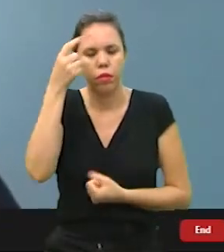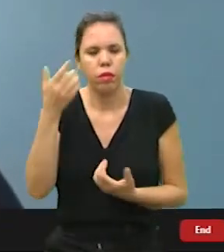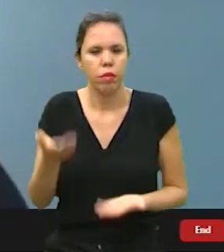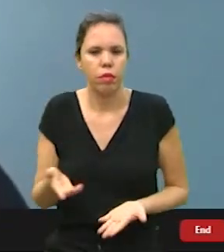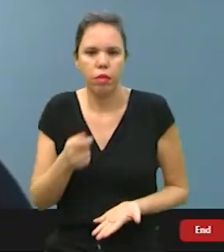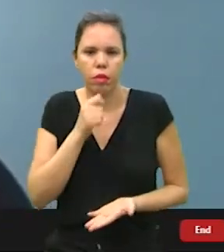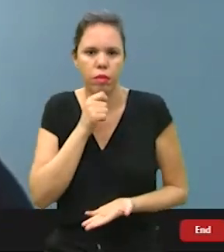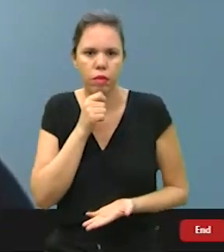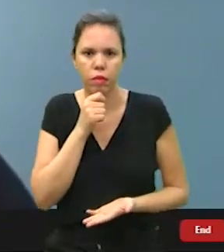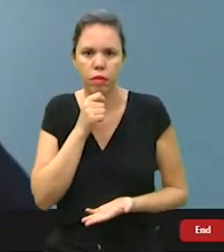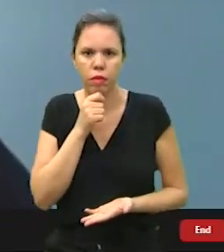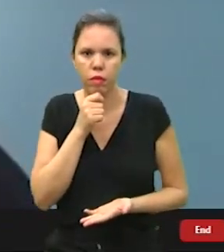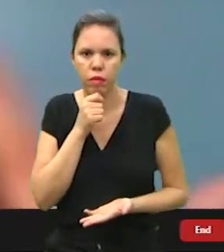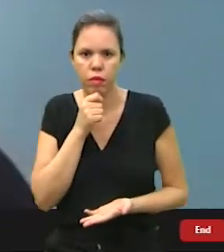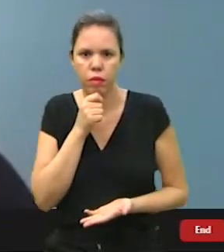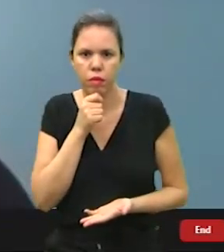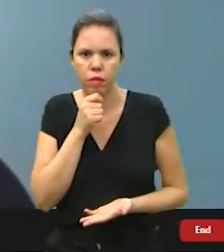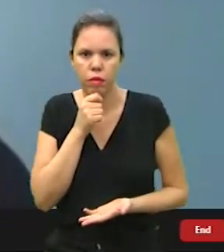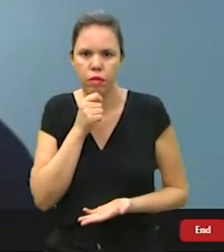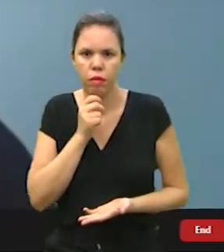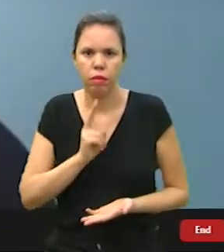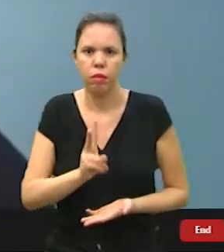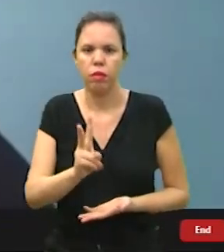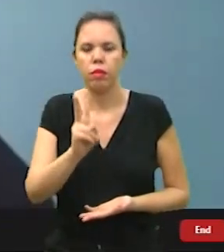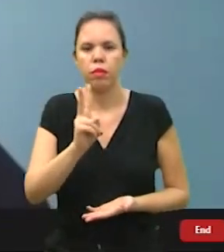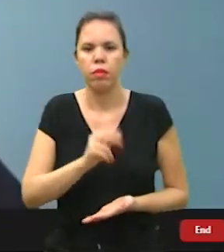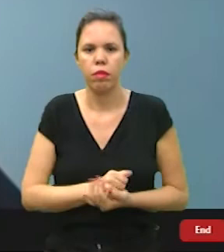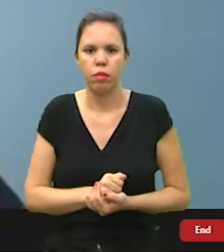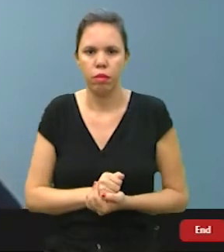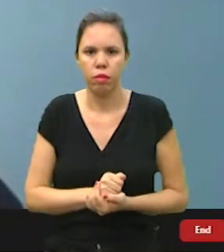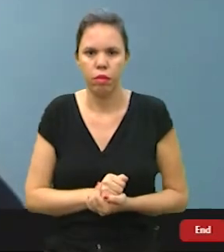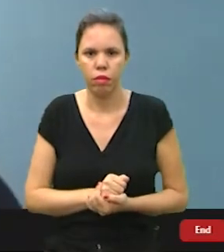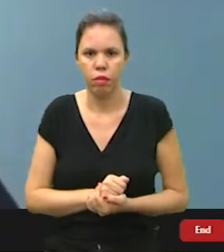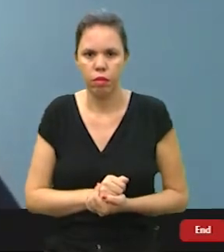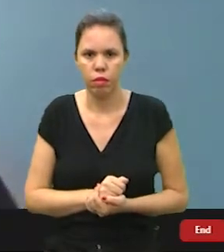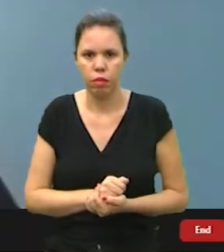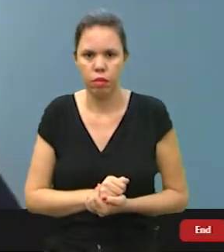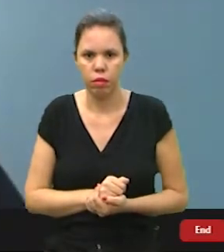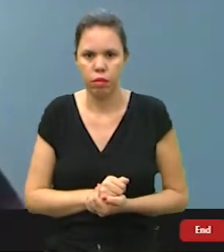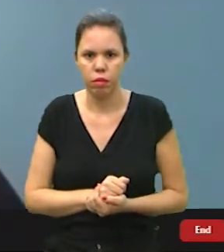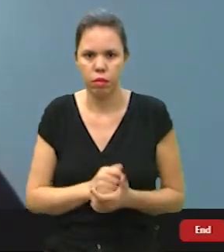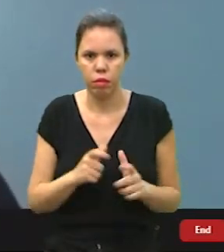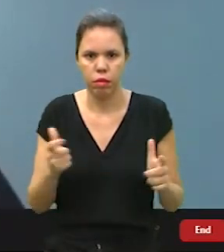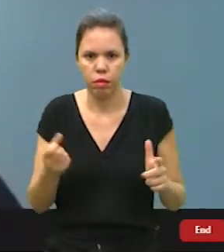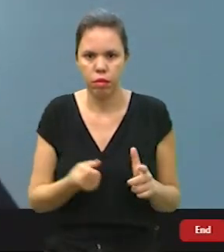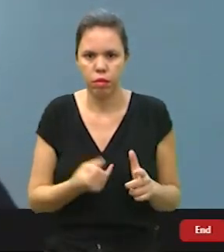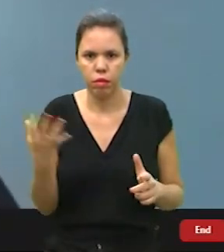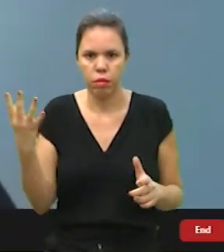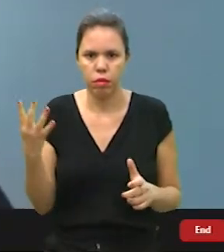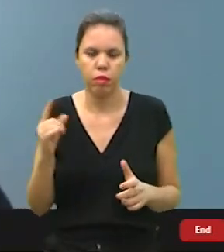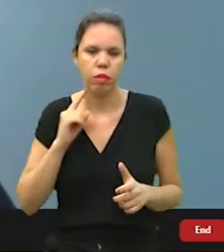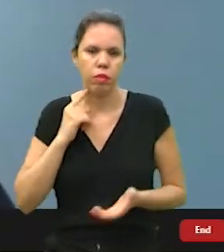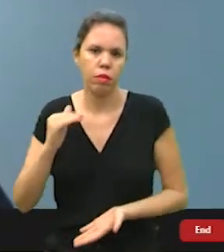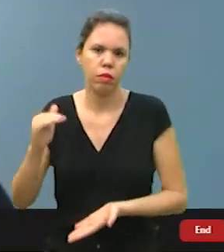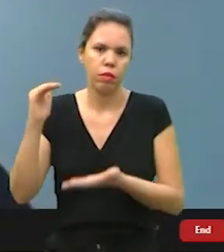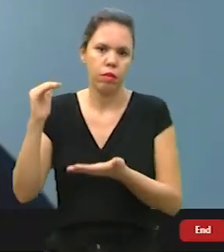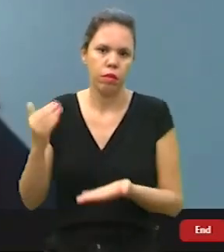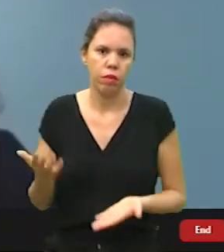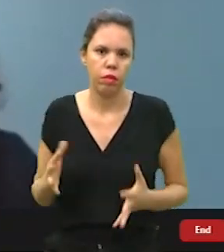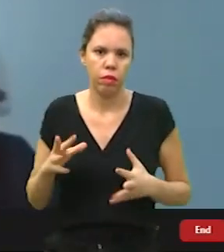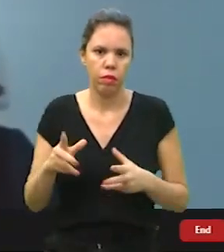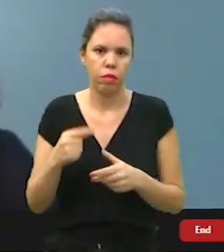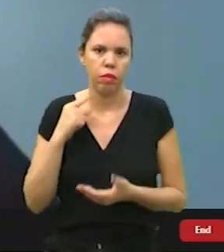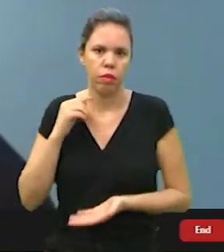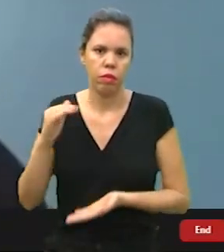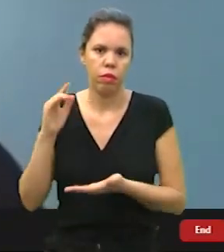conscientizaram ainda, e continuam com a grande quantidade de lixo, tudo.